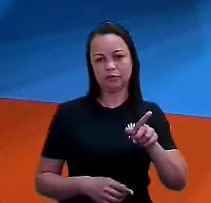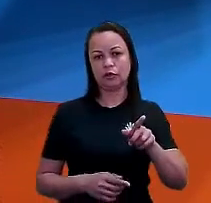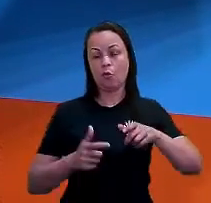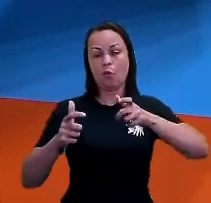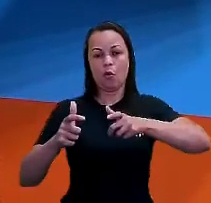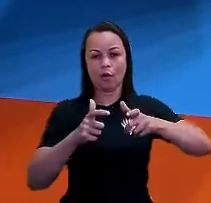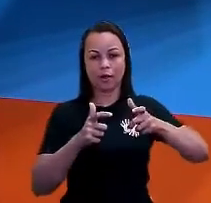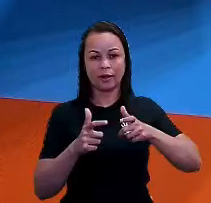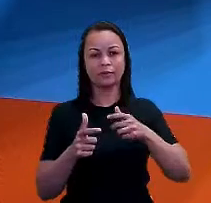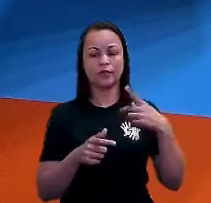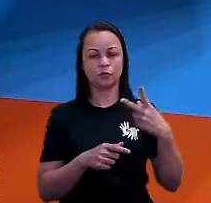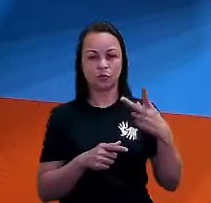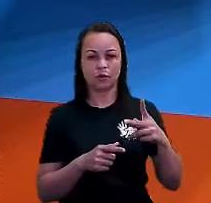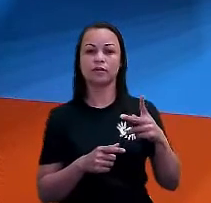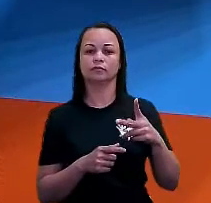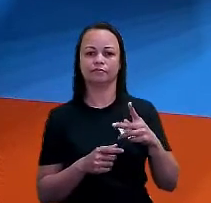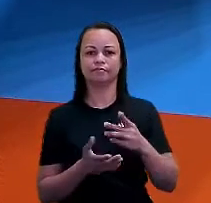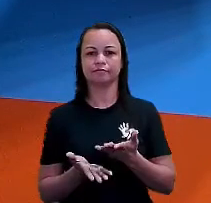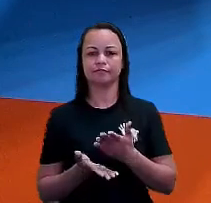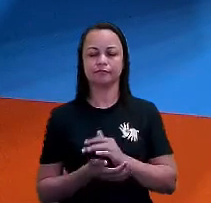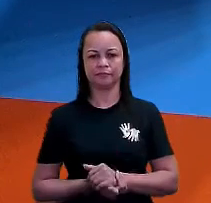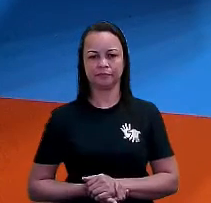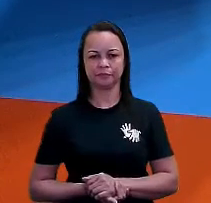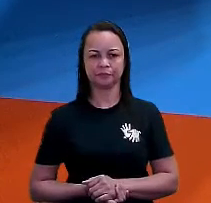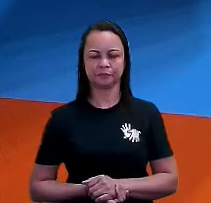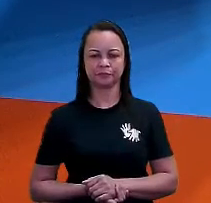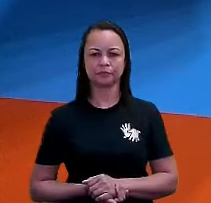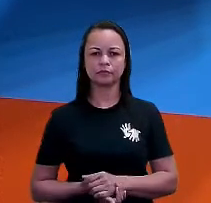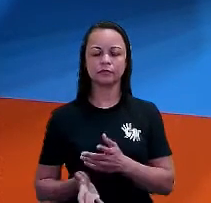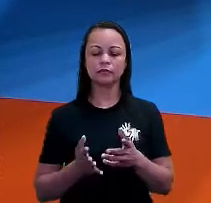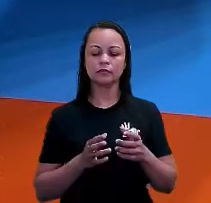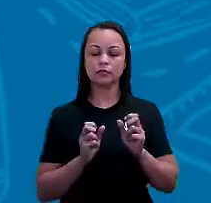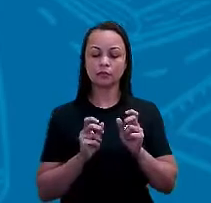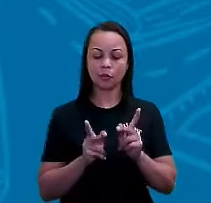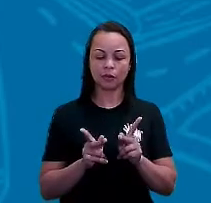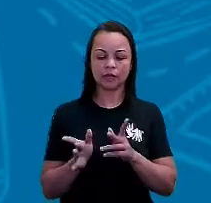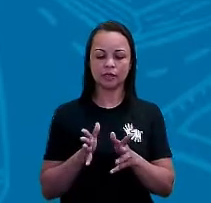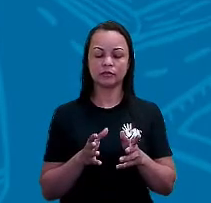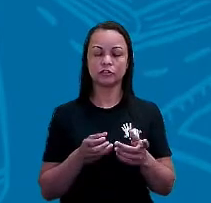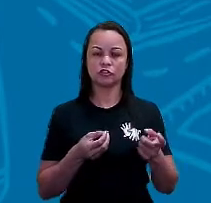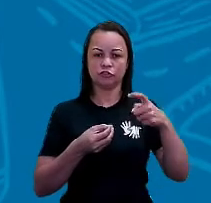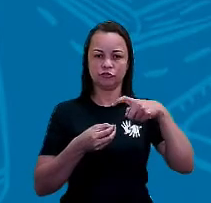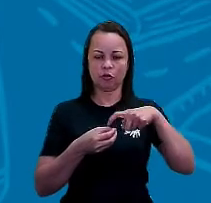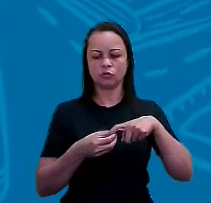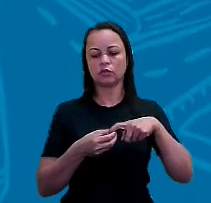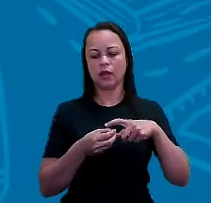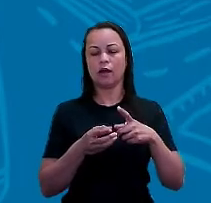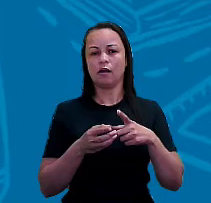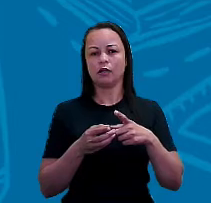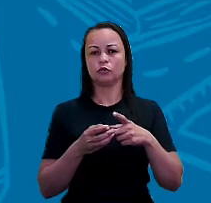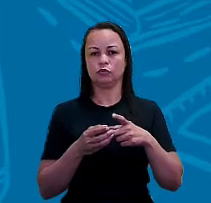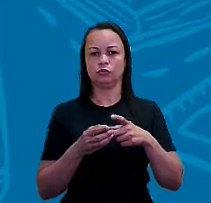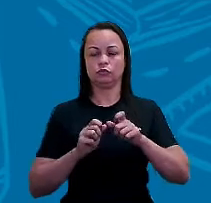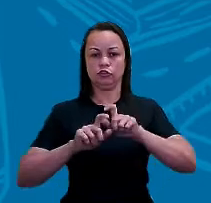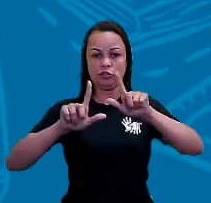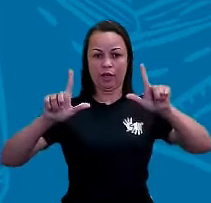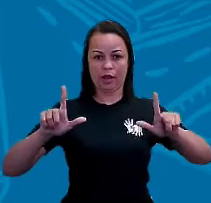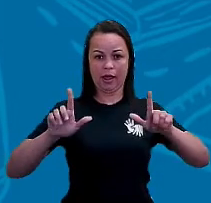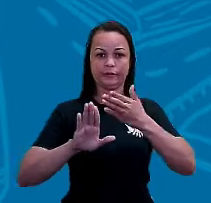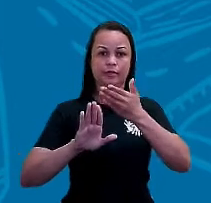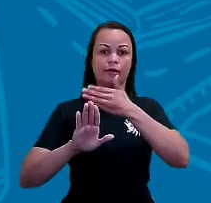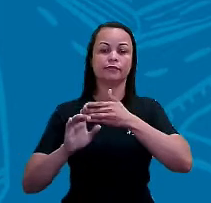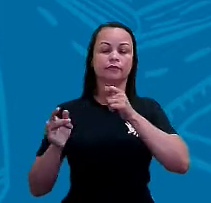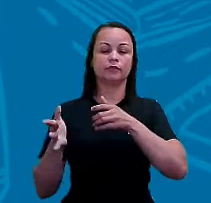localizados esses pontos cardeais, tá ok? Então, se a gente voltar aqui no slide anterior, né, para